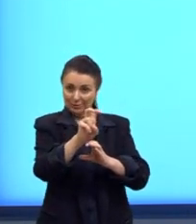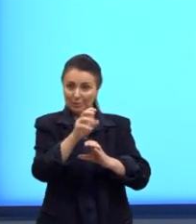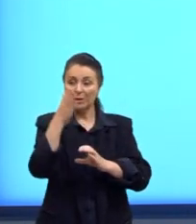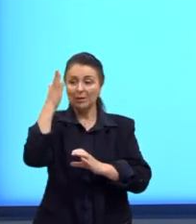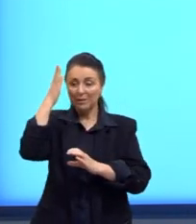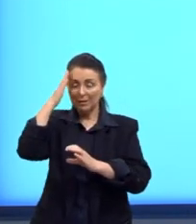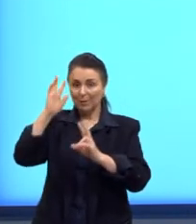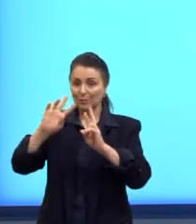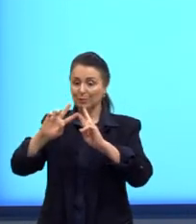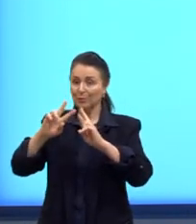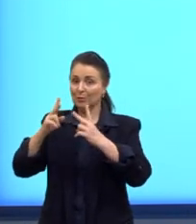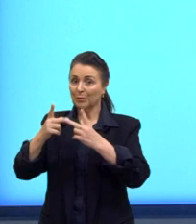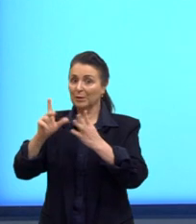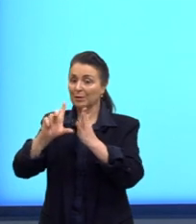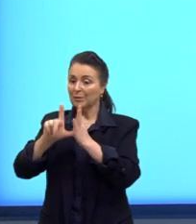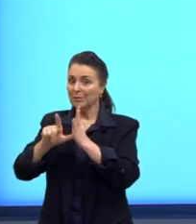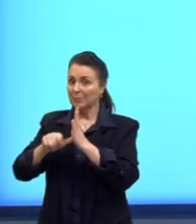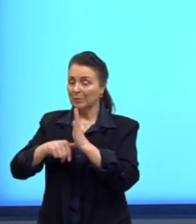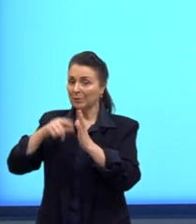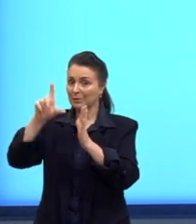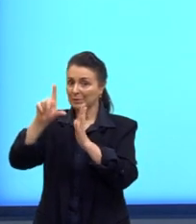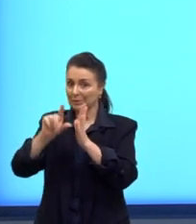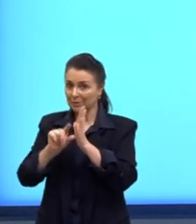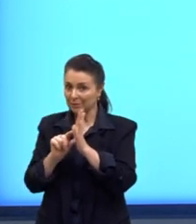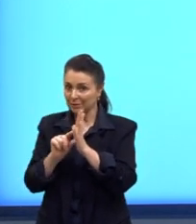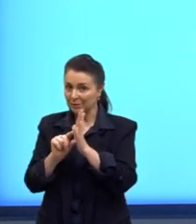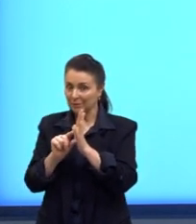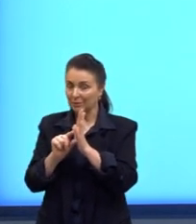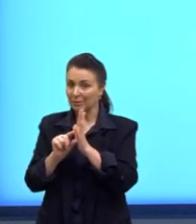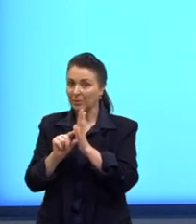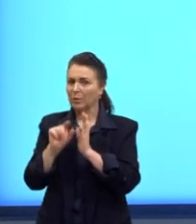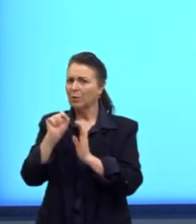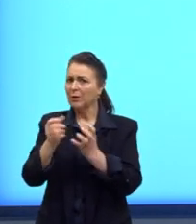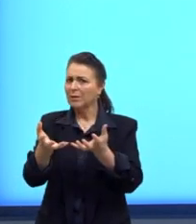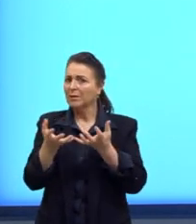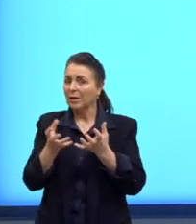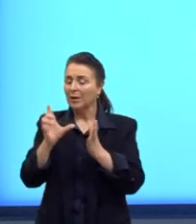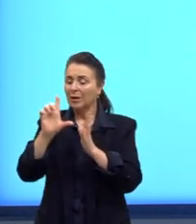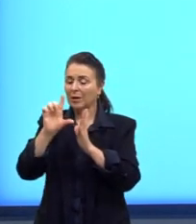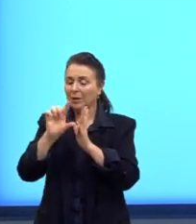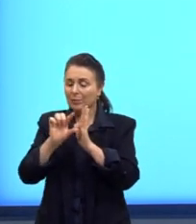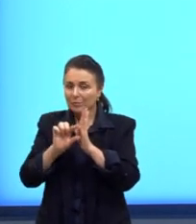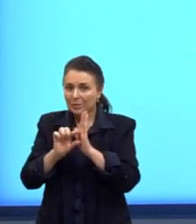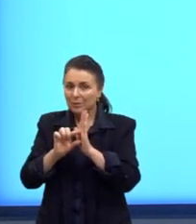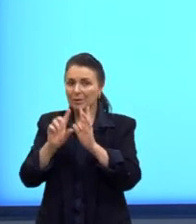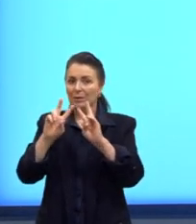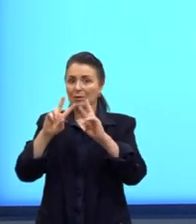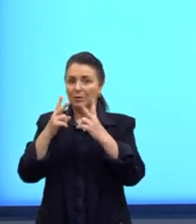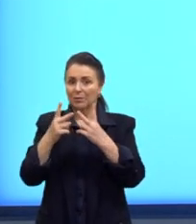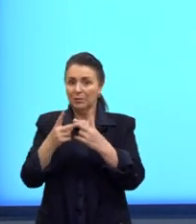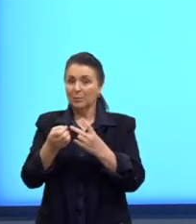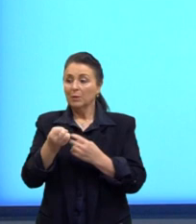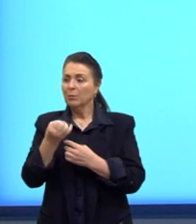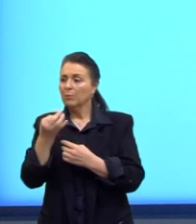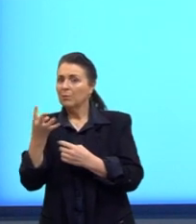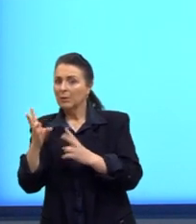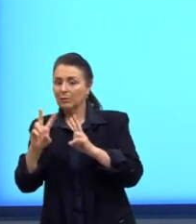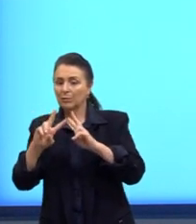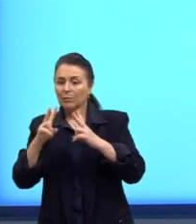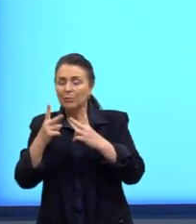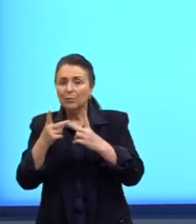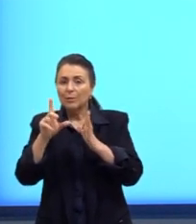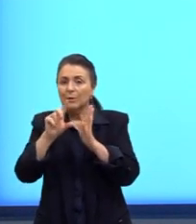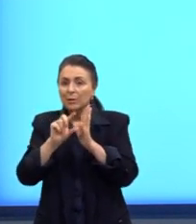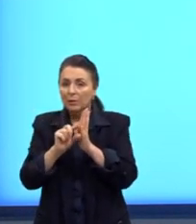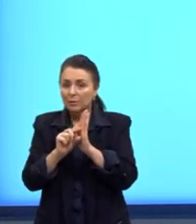sabe o volume após a redução. O que nós queremos, né? A redução no volume. Quanto que vai diminuir o nosso volume,